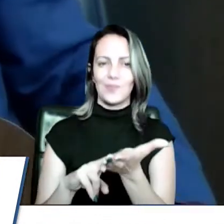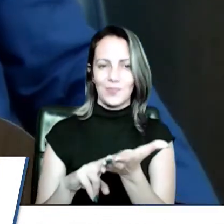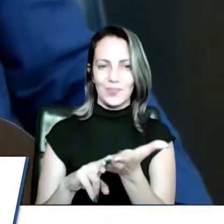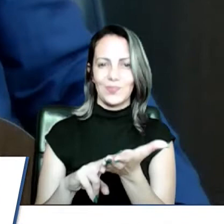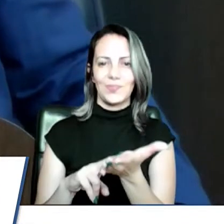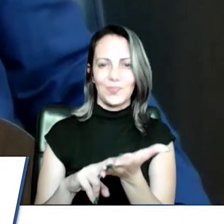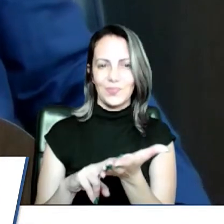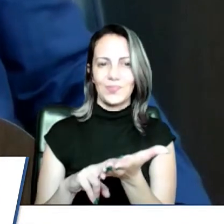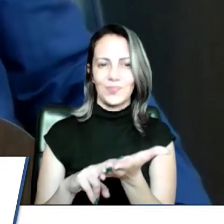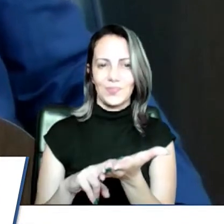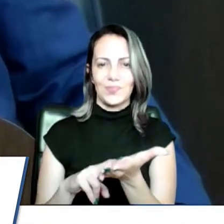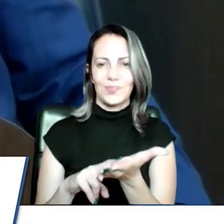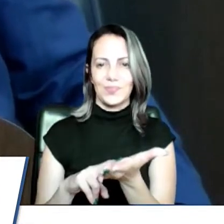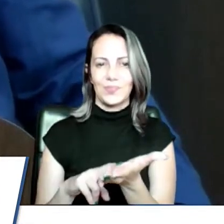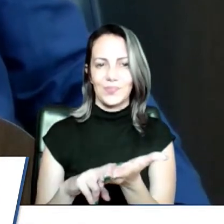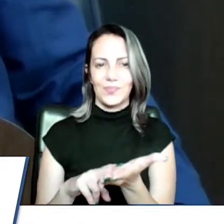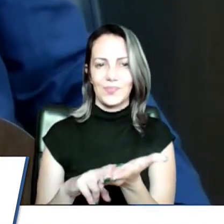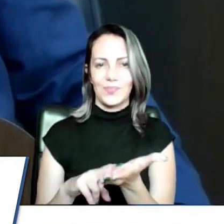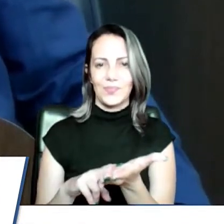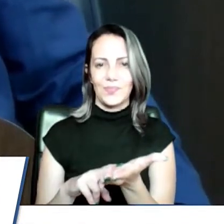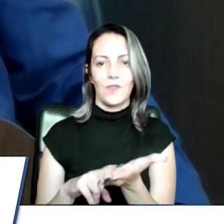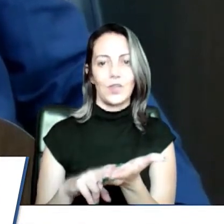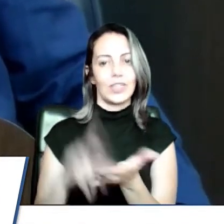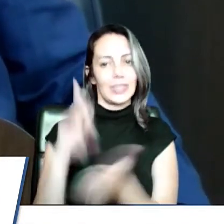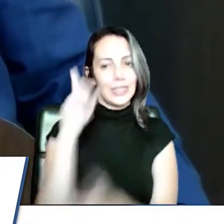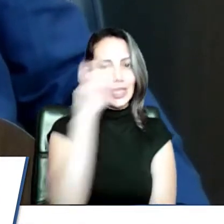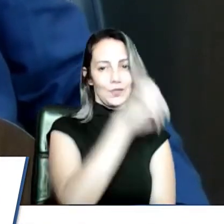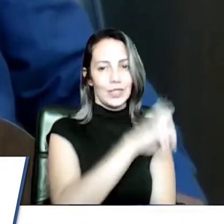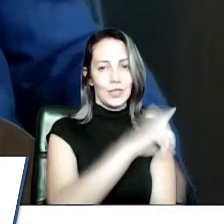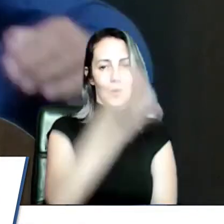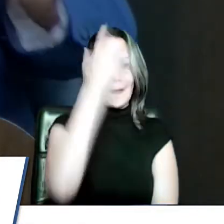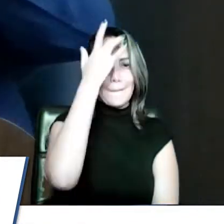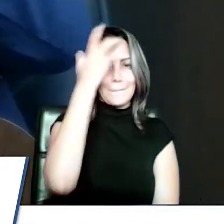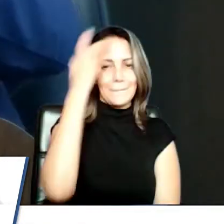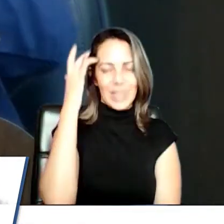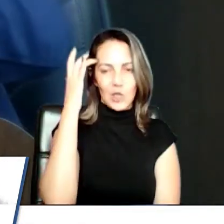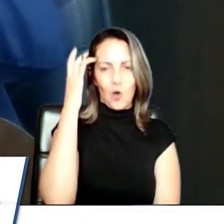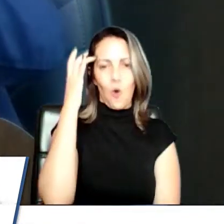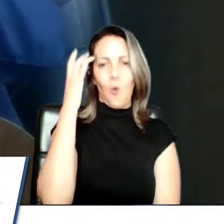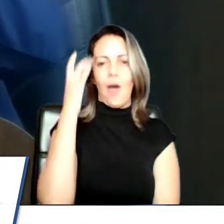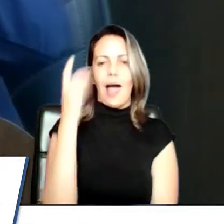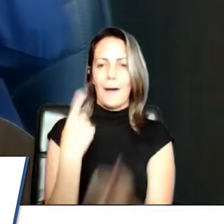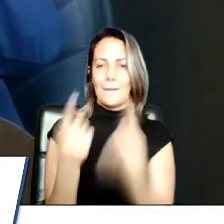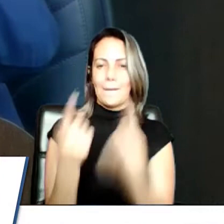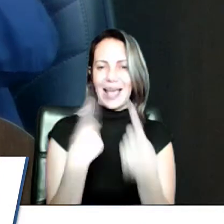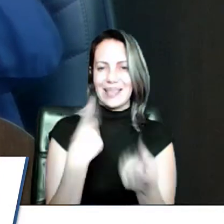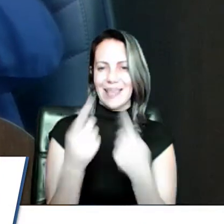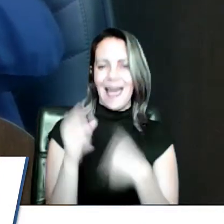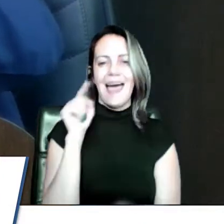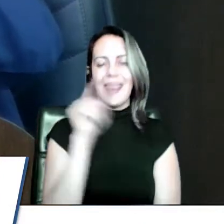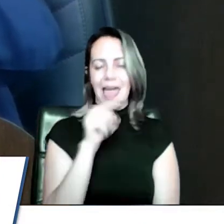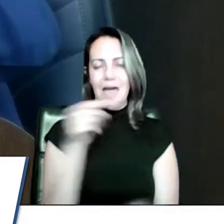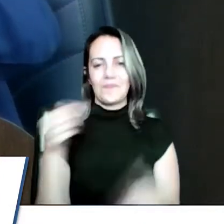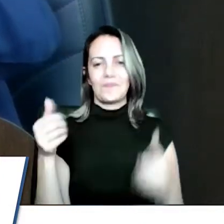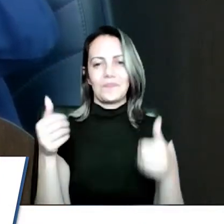pessoas passarem lá, até o taxista nos chamaram lá. É necessário, sim, numa situação dessa, numa